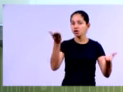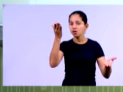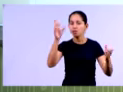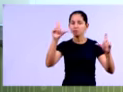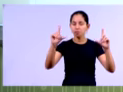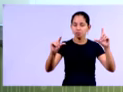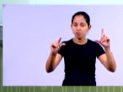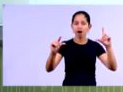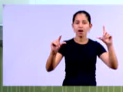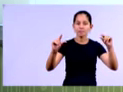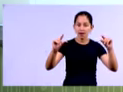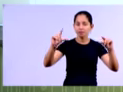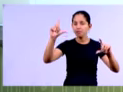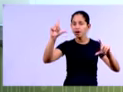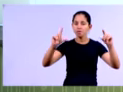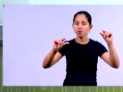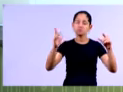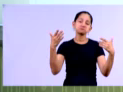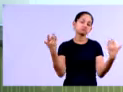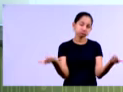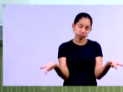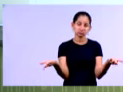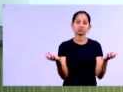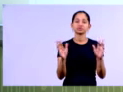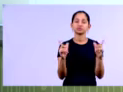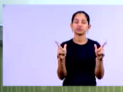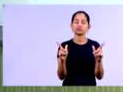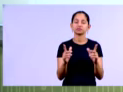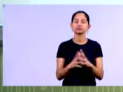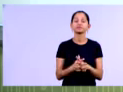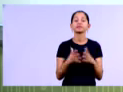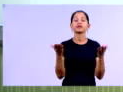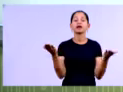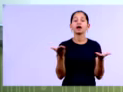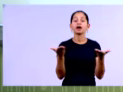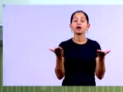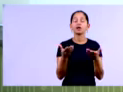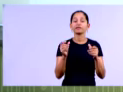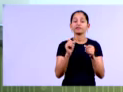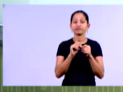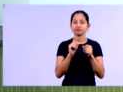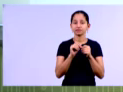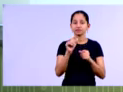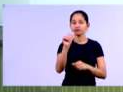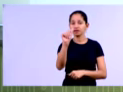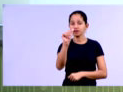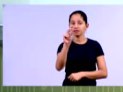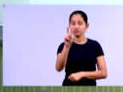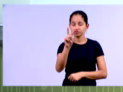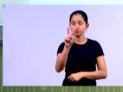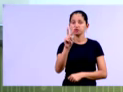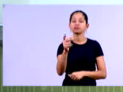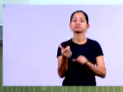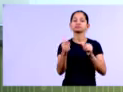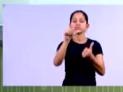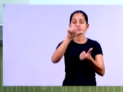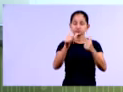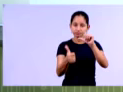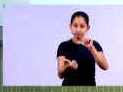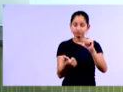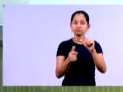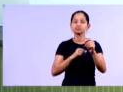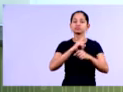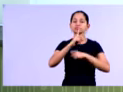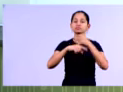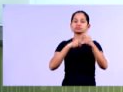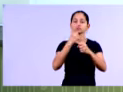exercício em relação ao outro, está maior ou menor, ok? Agora nós vamos ver a análise vertical da demonstração do resultado do exercício,